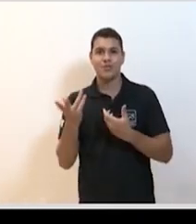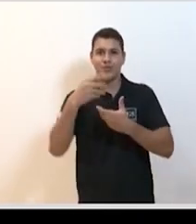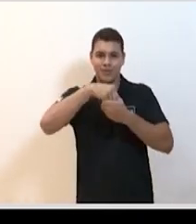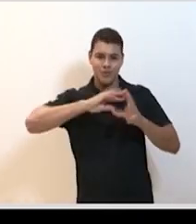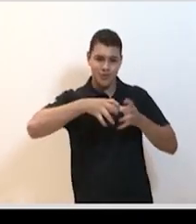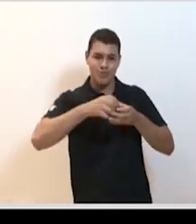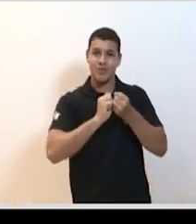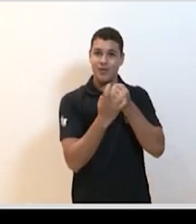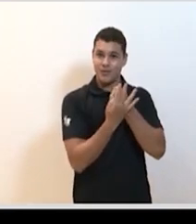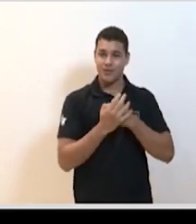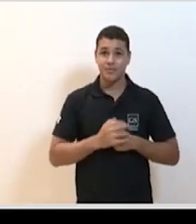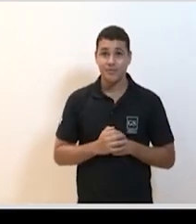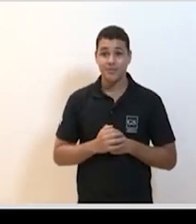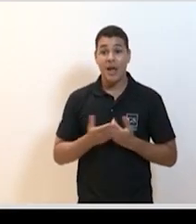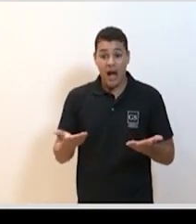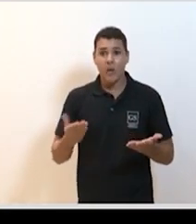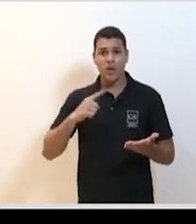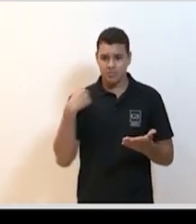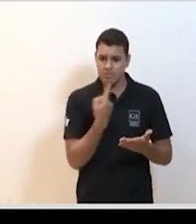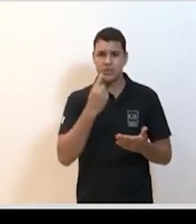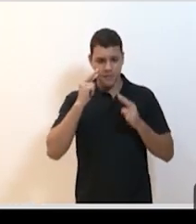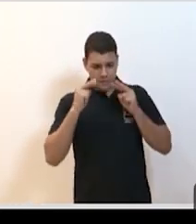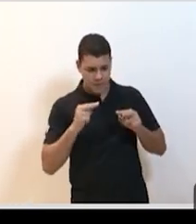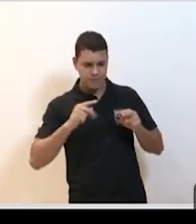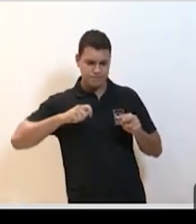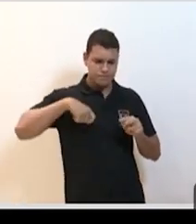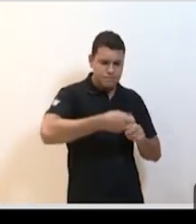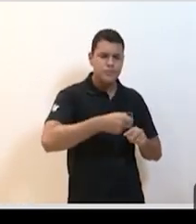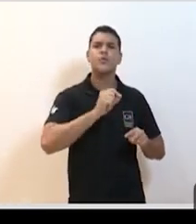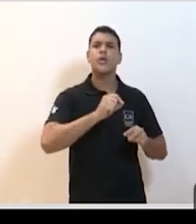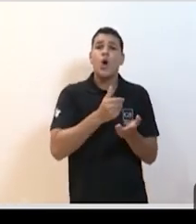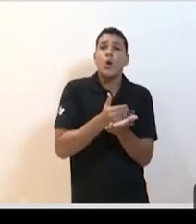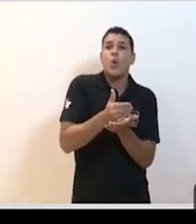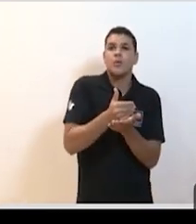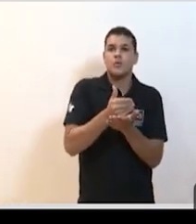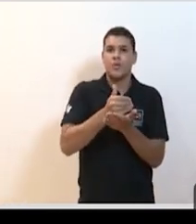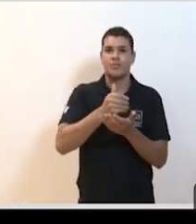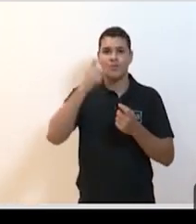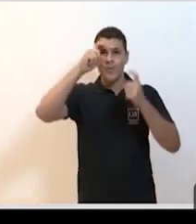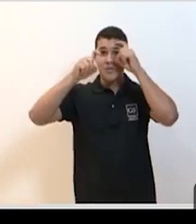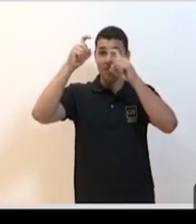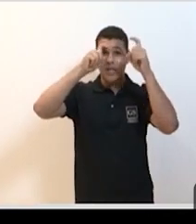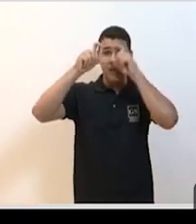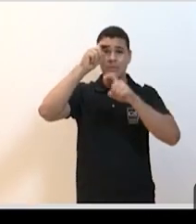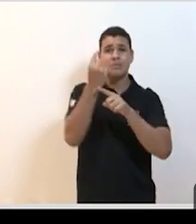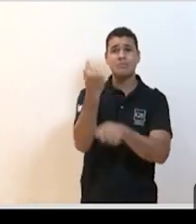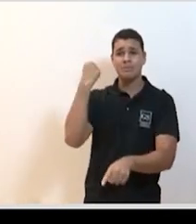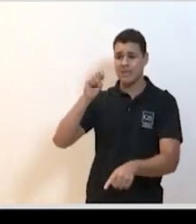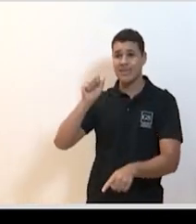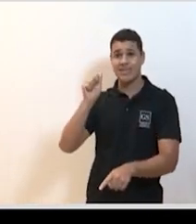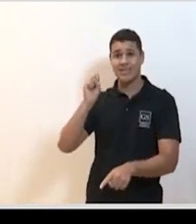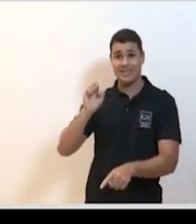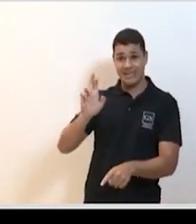E a gente reconhece como a principal fonte desse coronavírus os morcegos. Na epidemia de SARS e na epidemia de